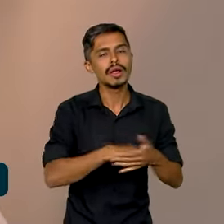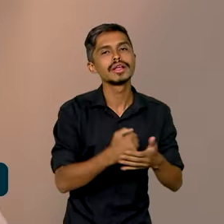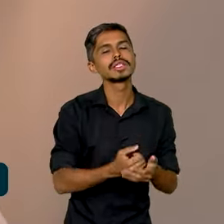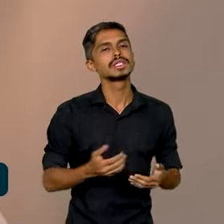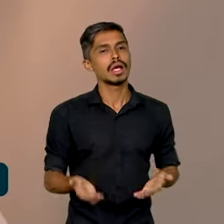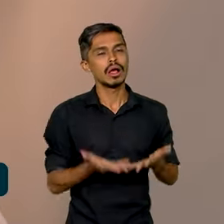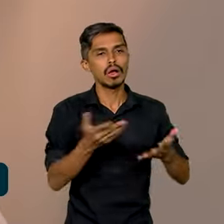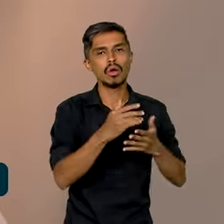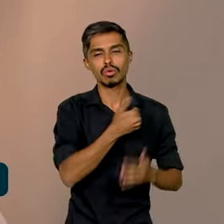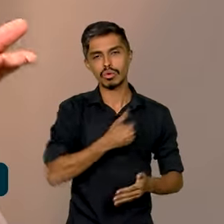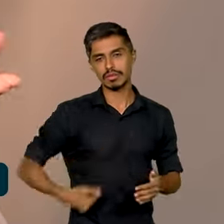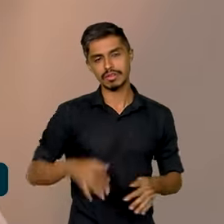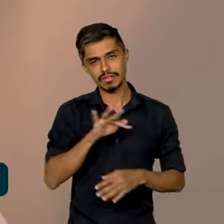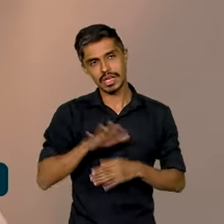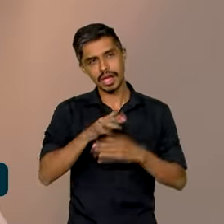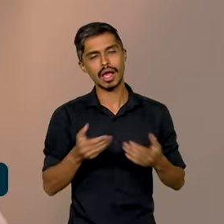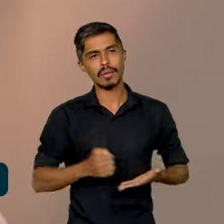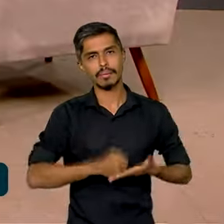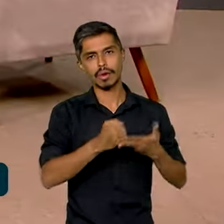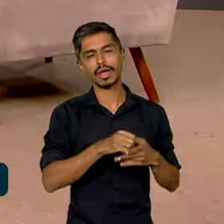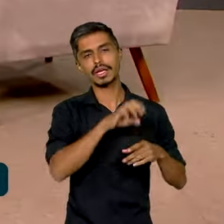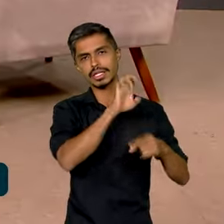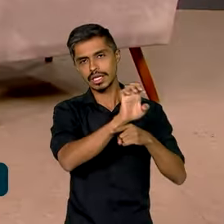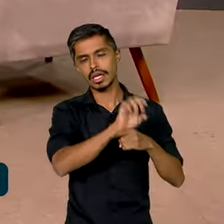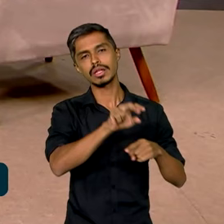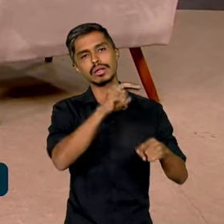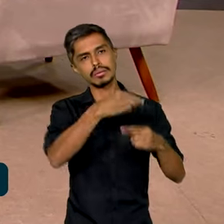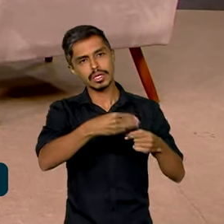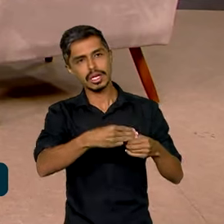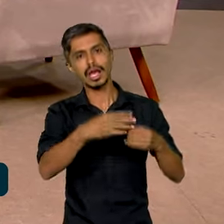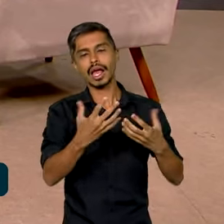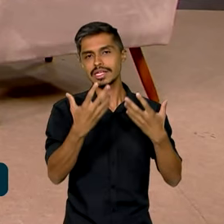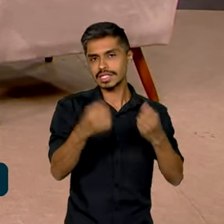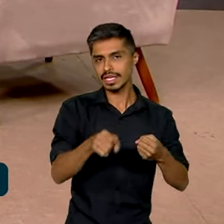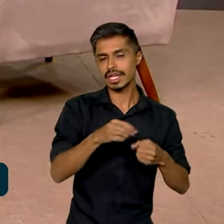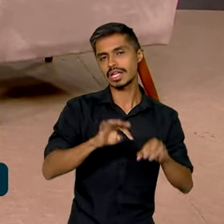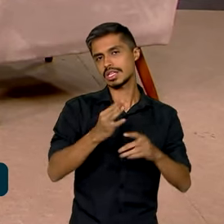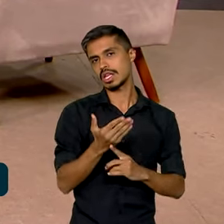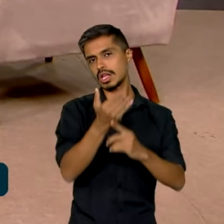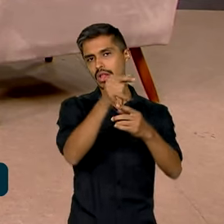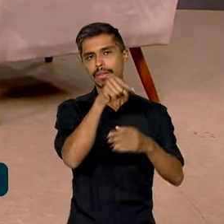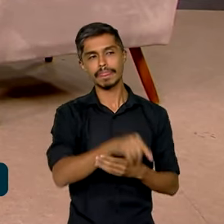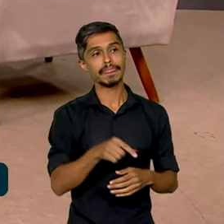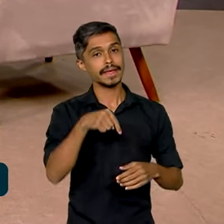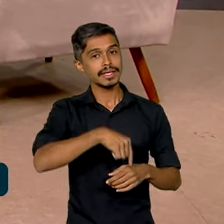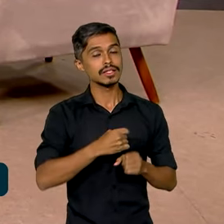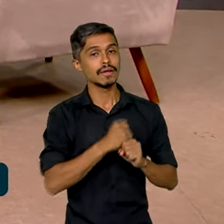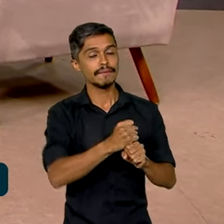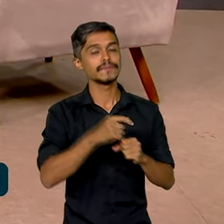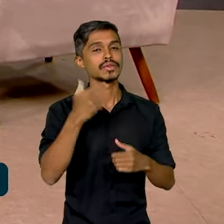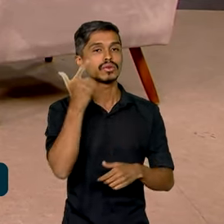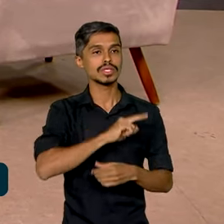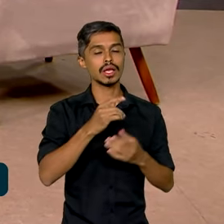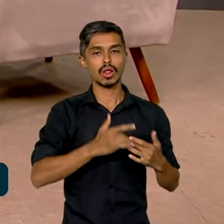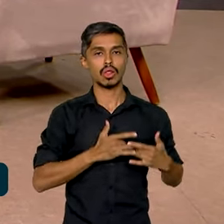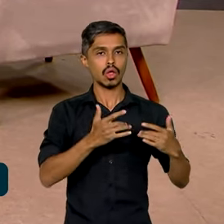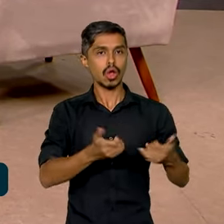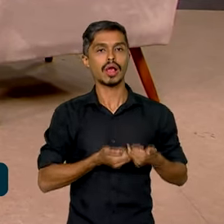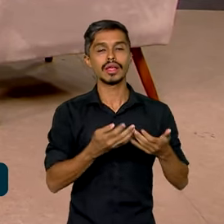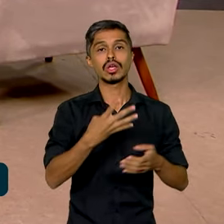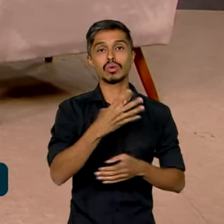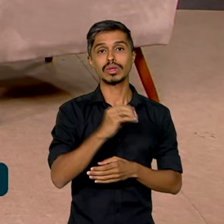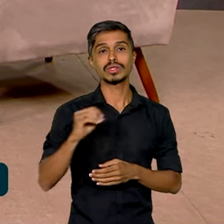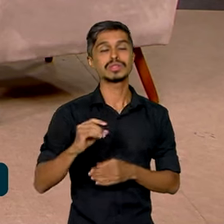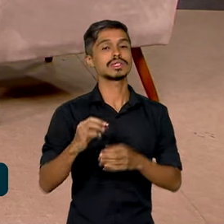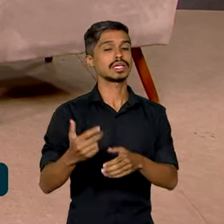governo federal apoiar estados e municípios na adoção dessa tecnologia. Ainda esse ano, nós conseguimos a doação de 400 câmeras junto